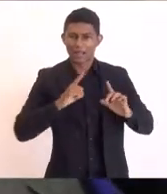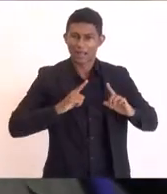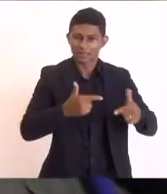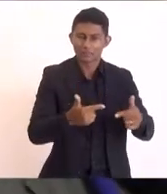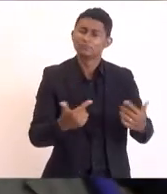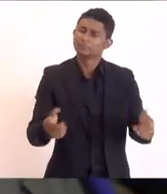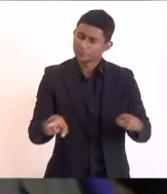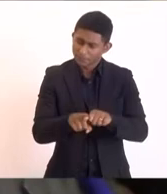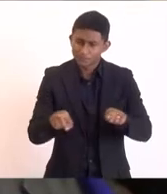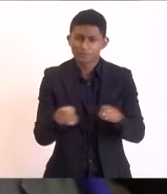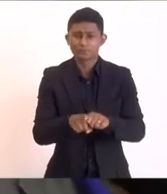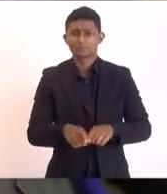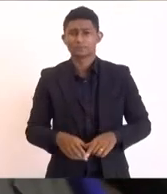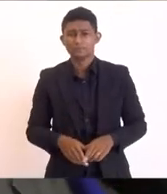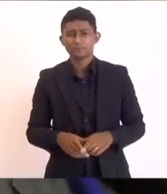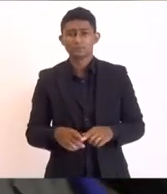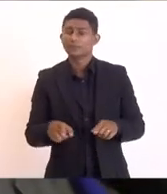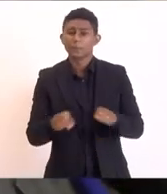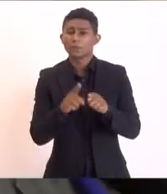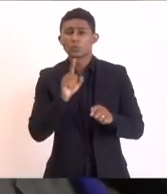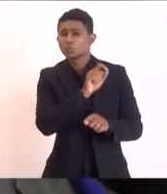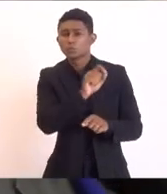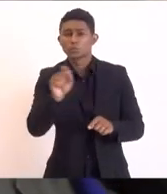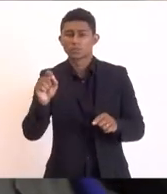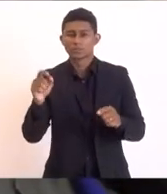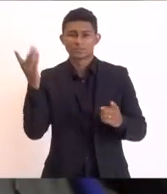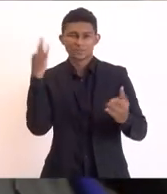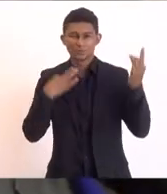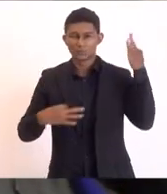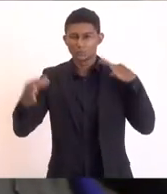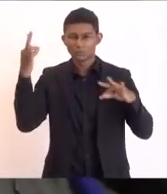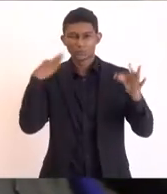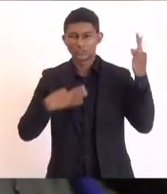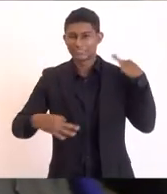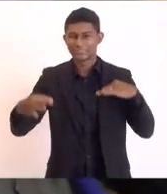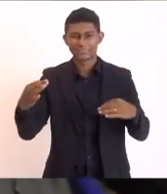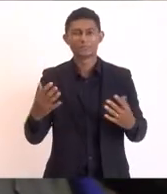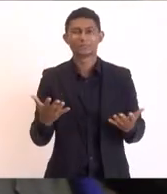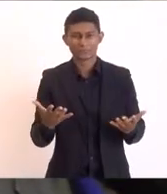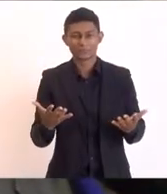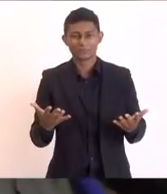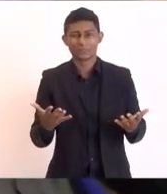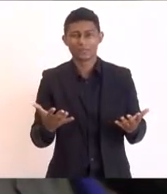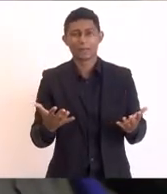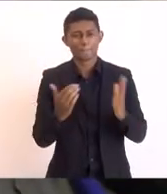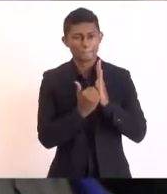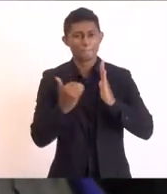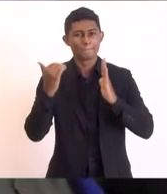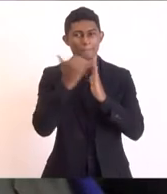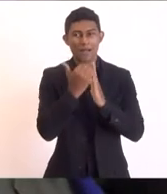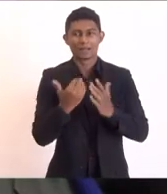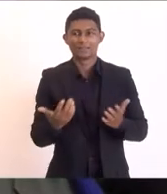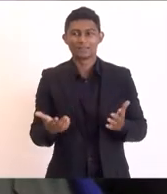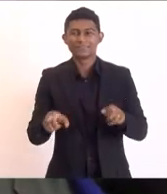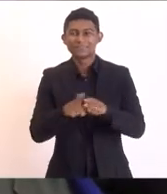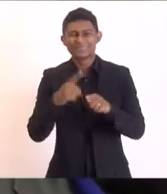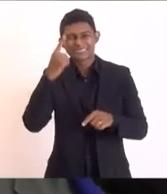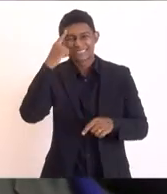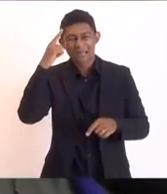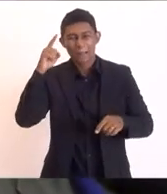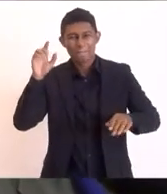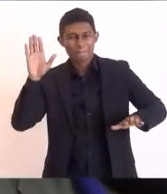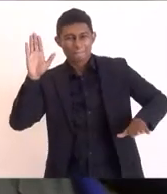a questão de você ter o turismo não só diminuindo a sazonalidade a questão da moda praia